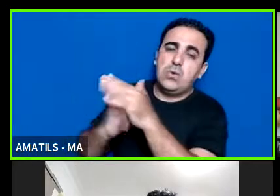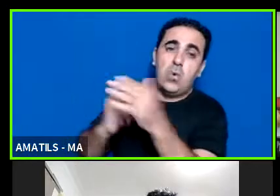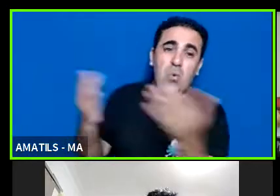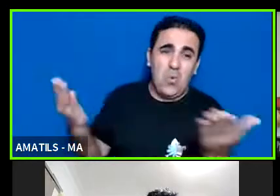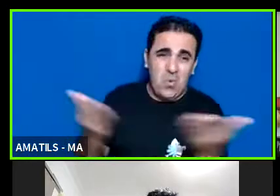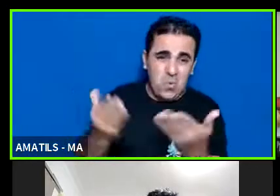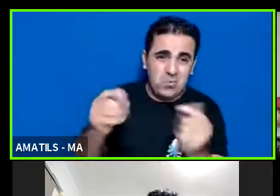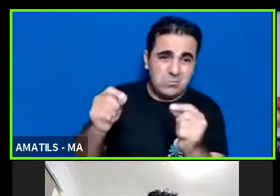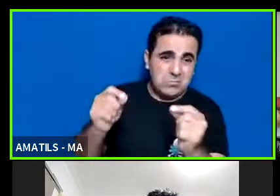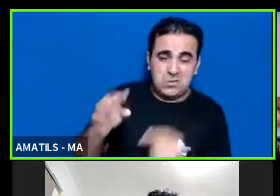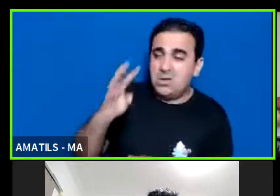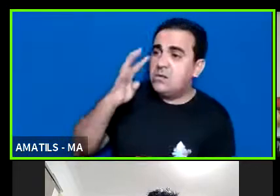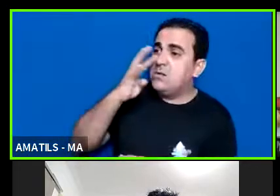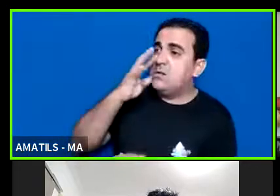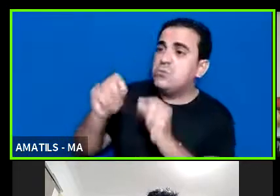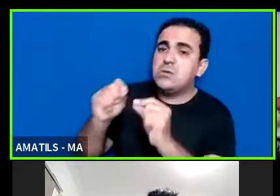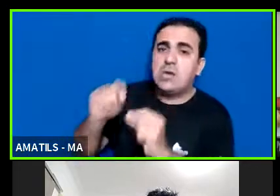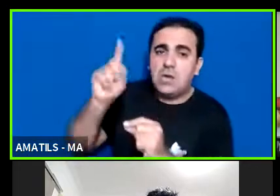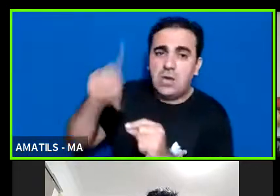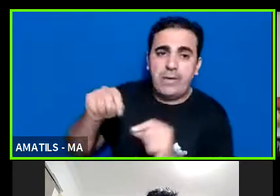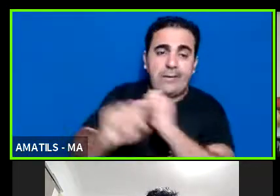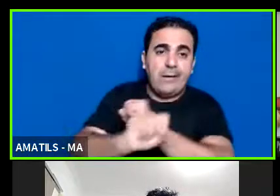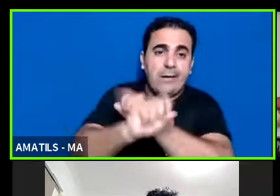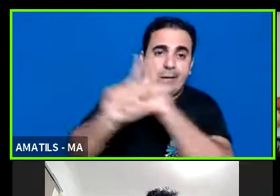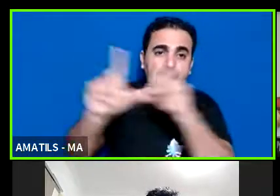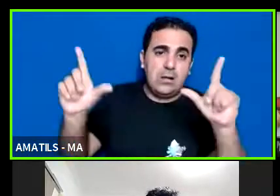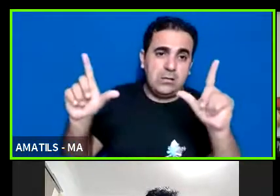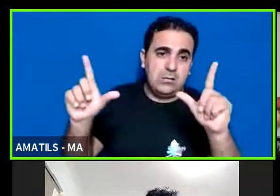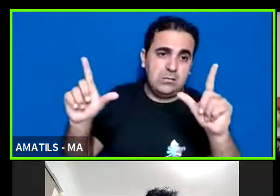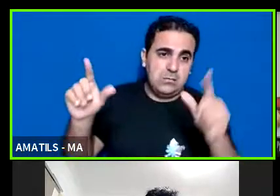um de observação é a transparência da entidade